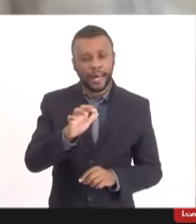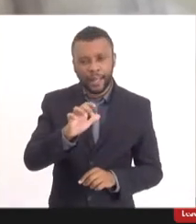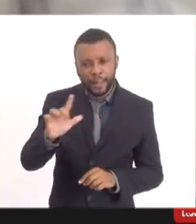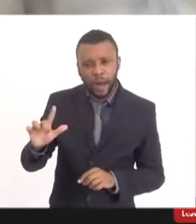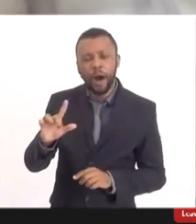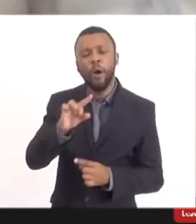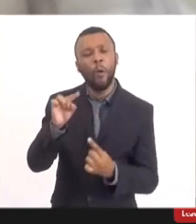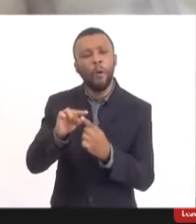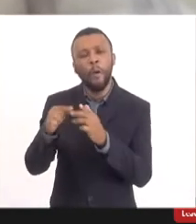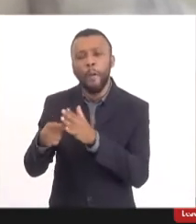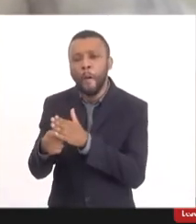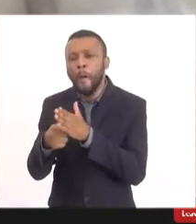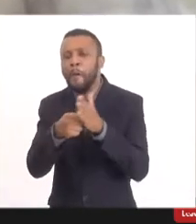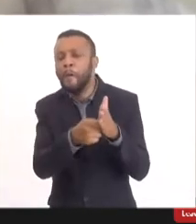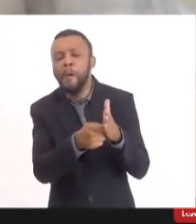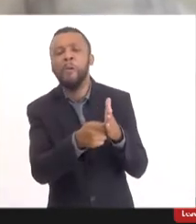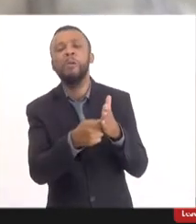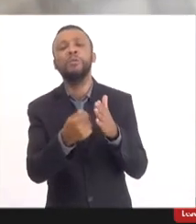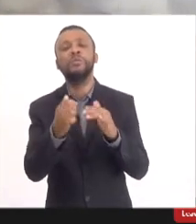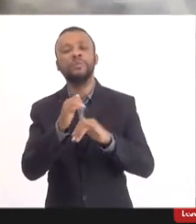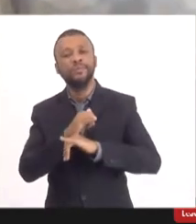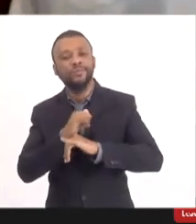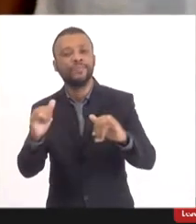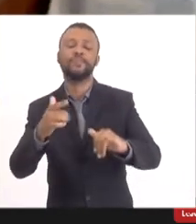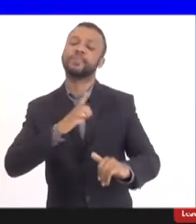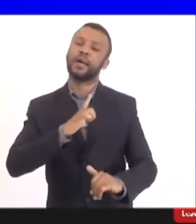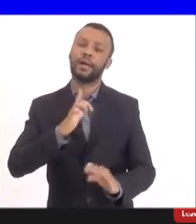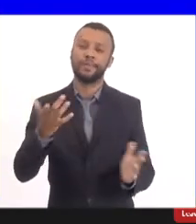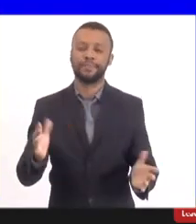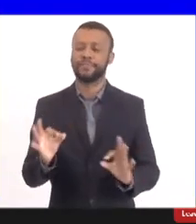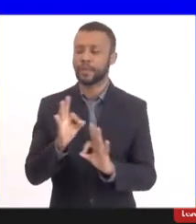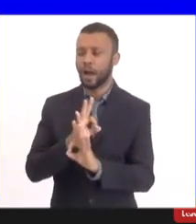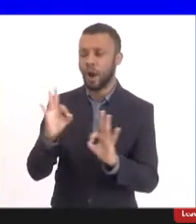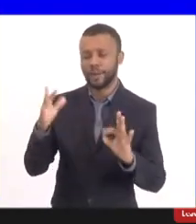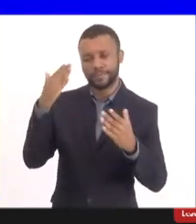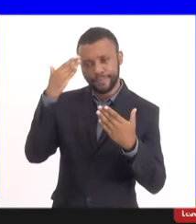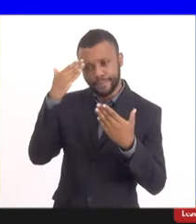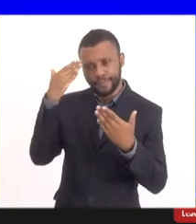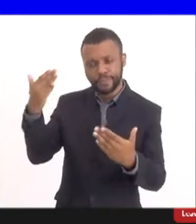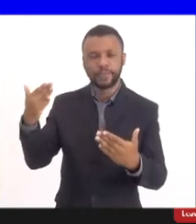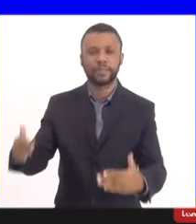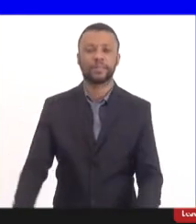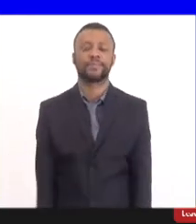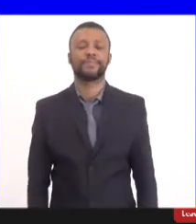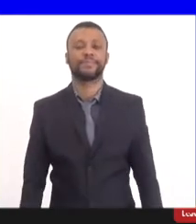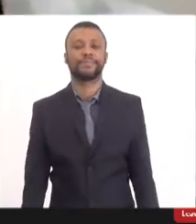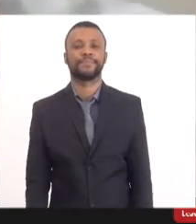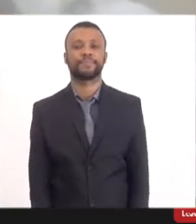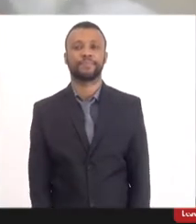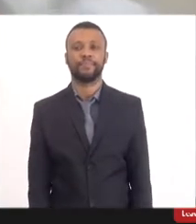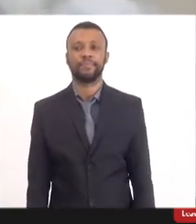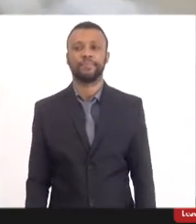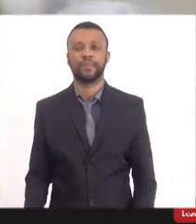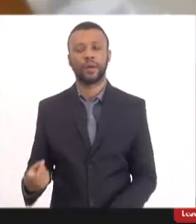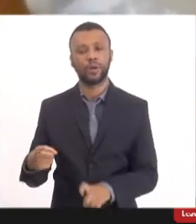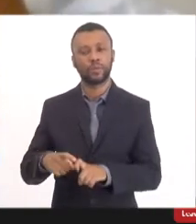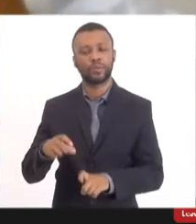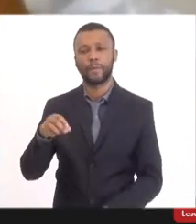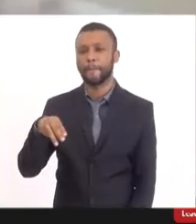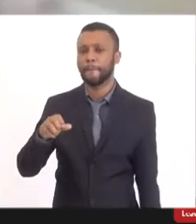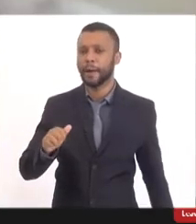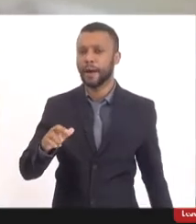notificação, tá? Ótimo, muito obrigada, querido doutor Mário Sérgio,